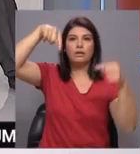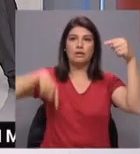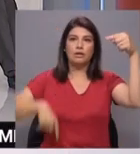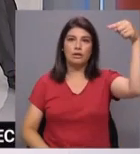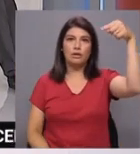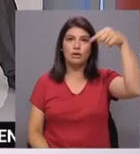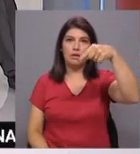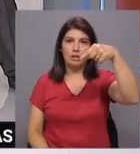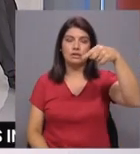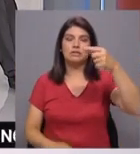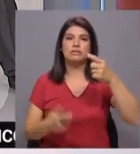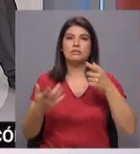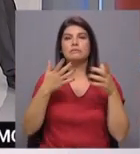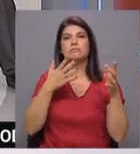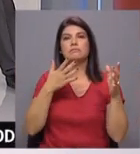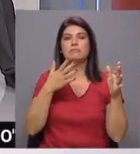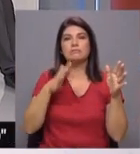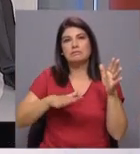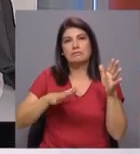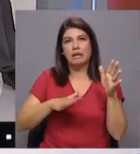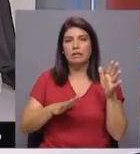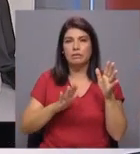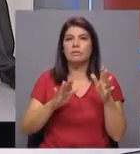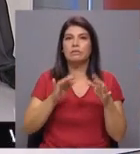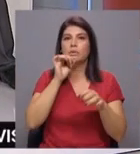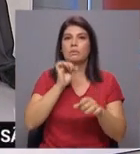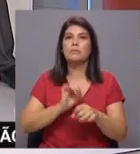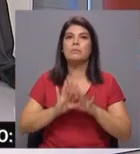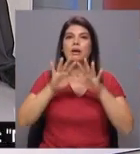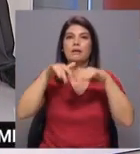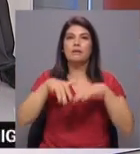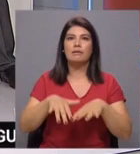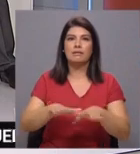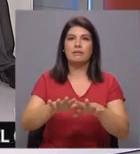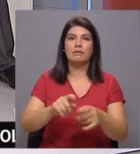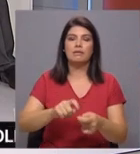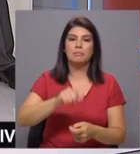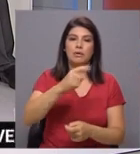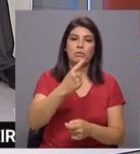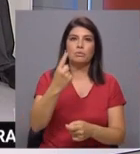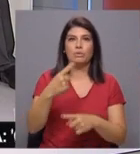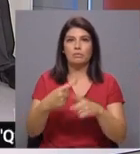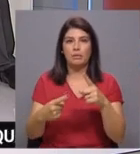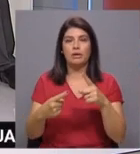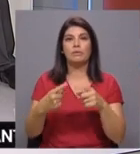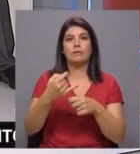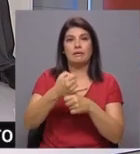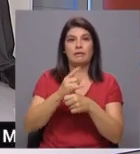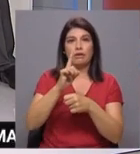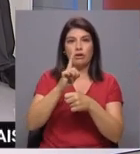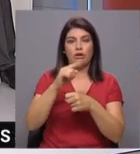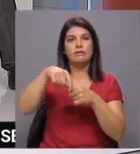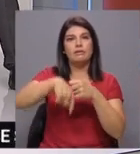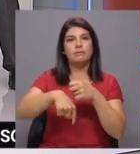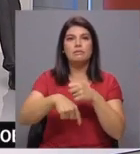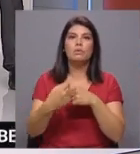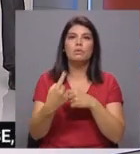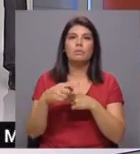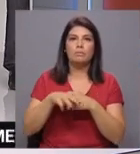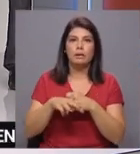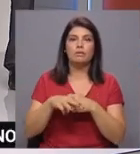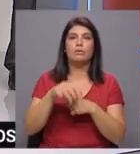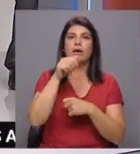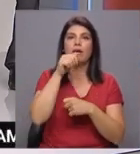agitação marítima com 1 metro a 1 metro e meio, enquanto na costa sul as ondas serão de sueste inferiores a 1 metro, temperatura de água do mar a variar entre os 22 e os